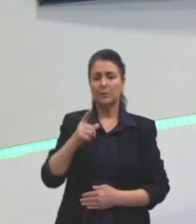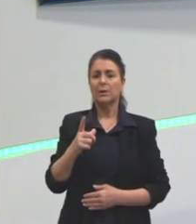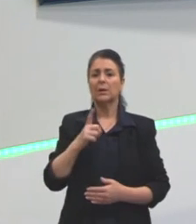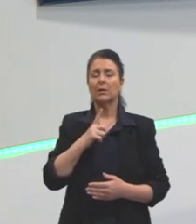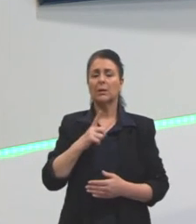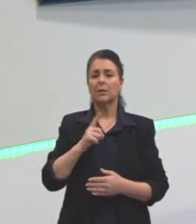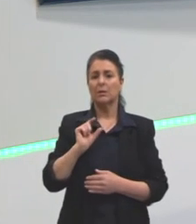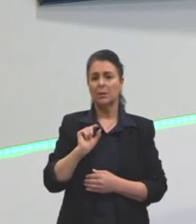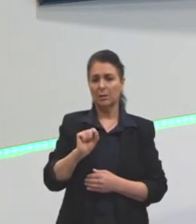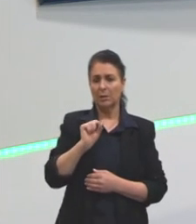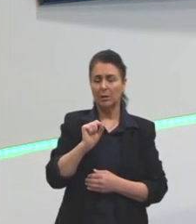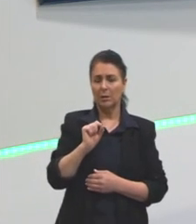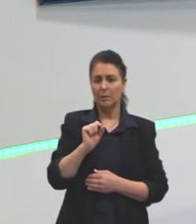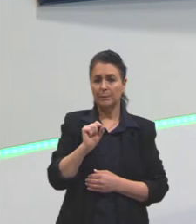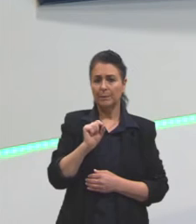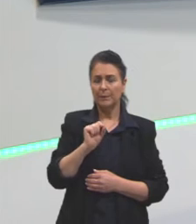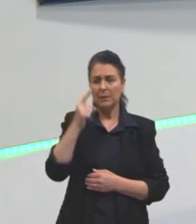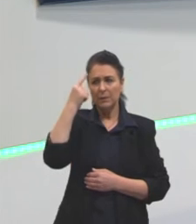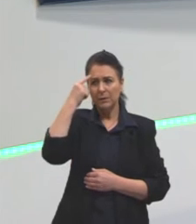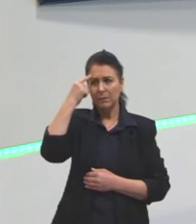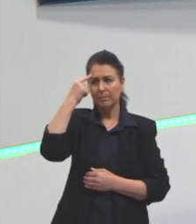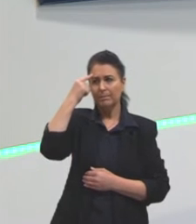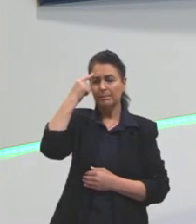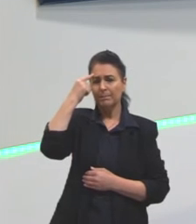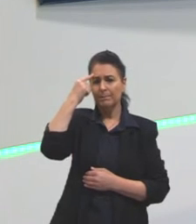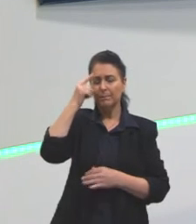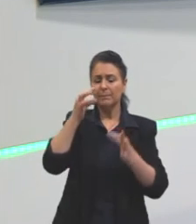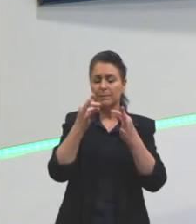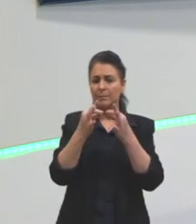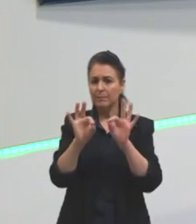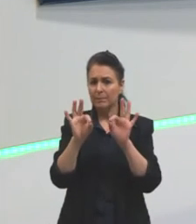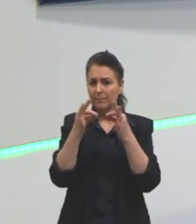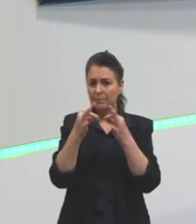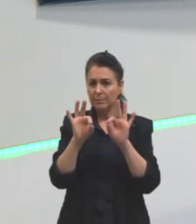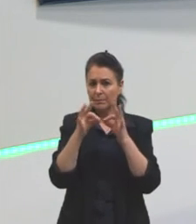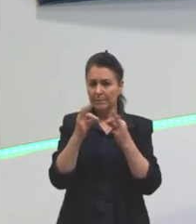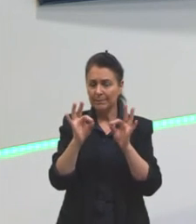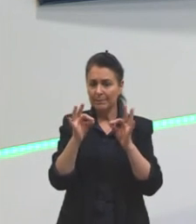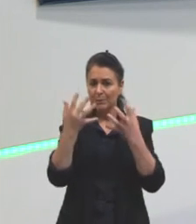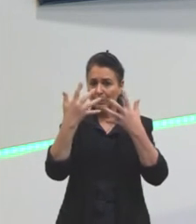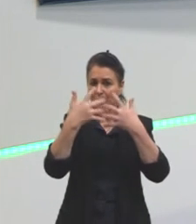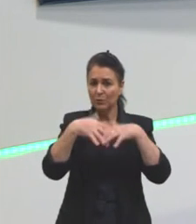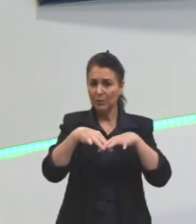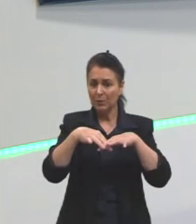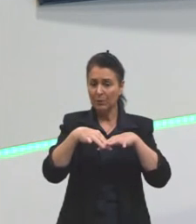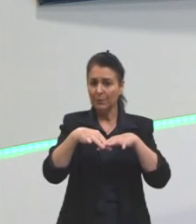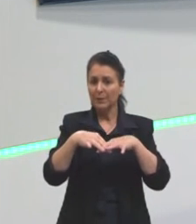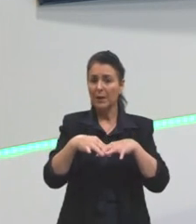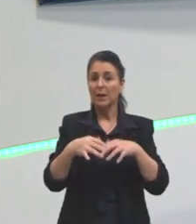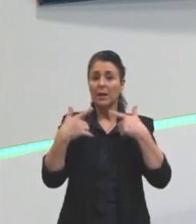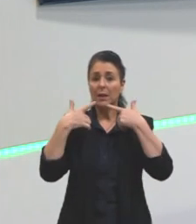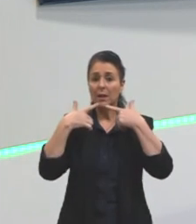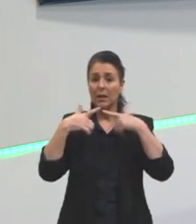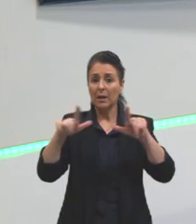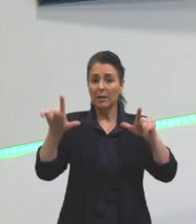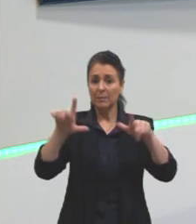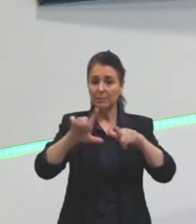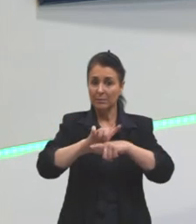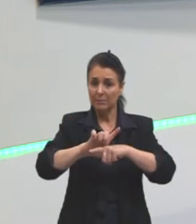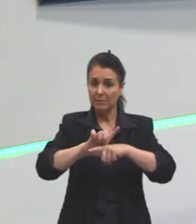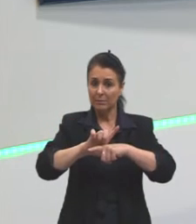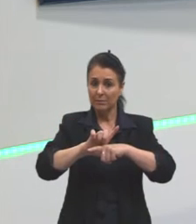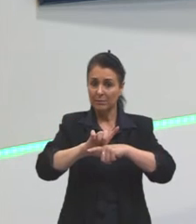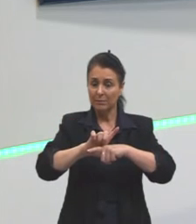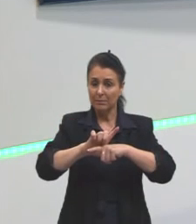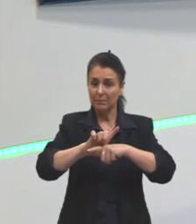tem exatamente essa ideia da sintaxe como uma função metalinguística. A língua que fala sobre a língua.